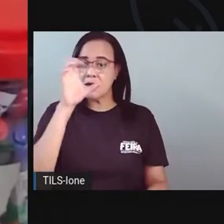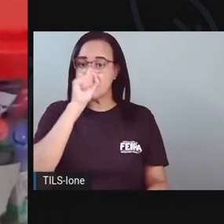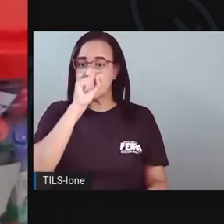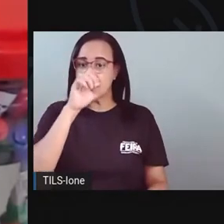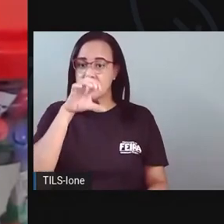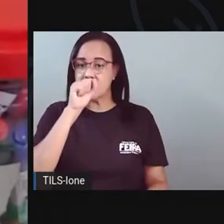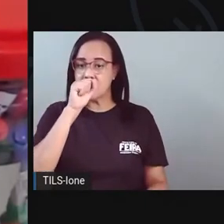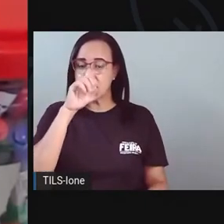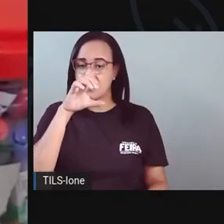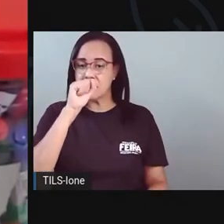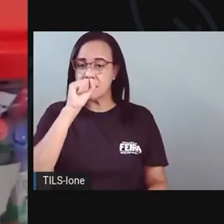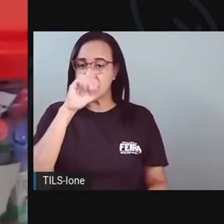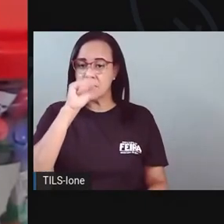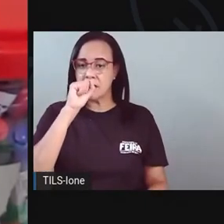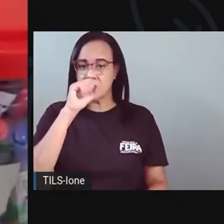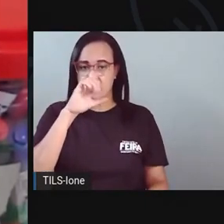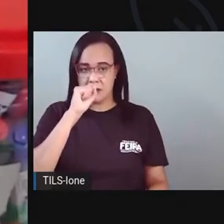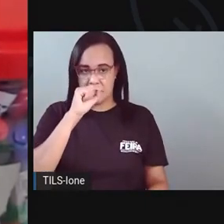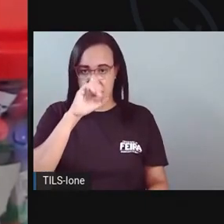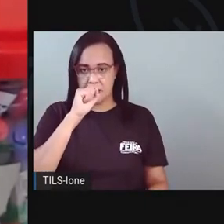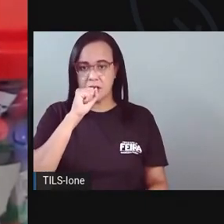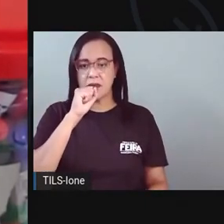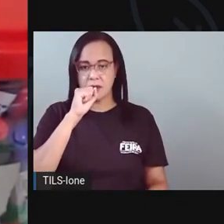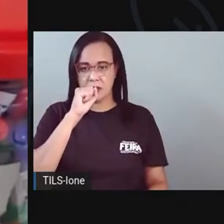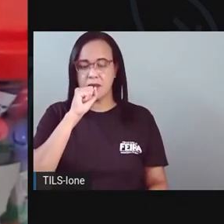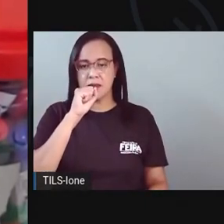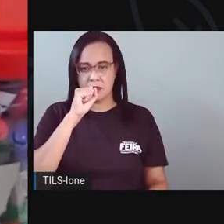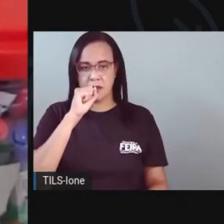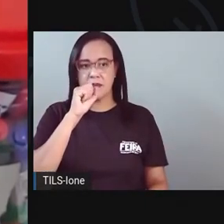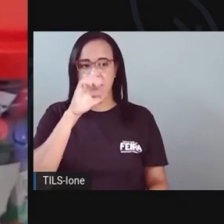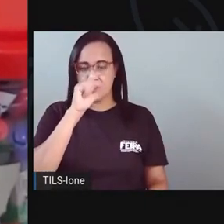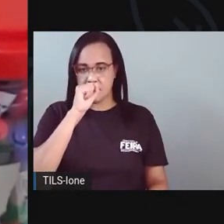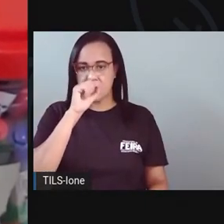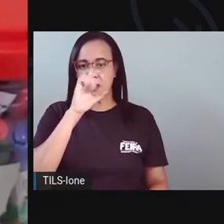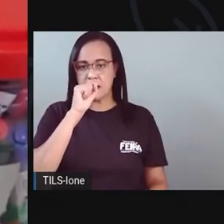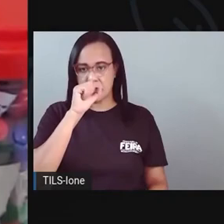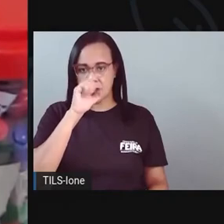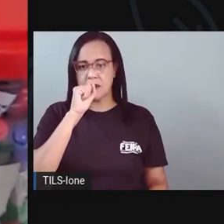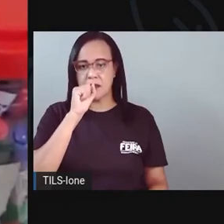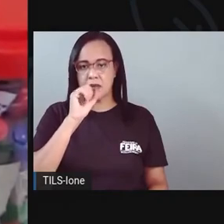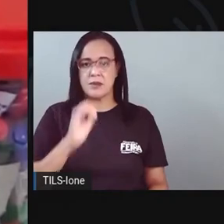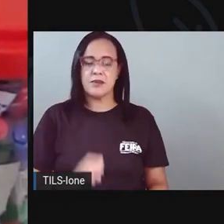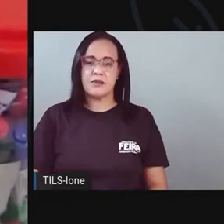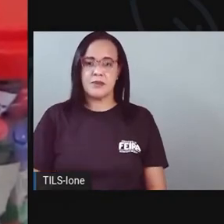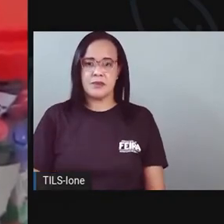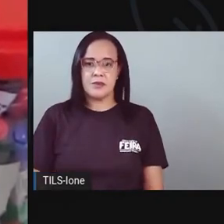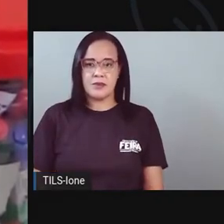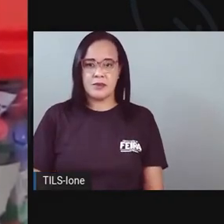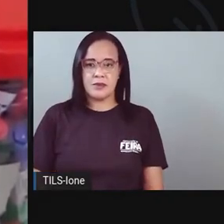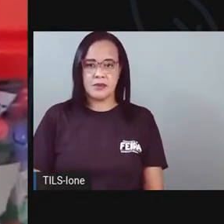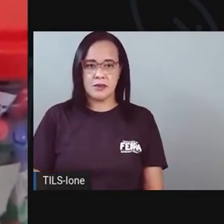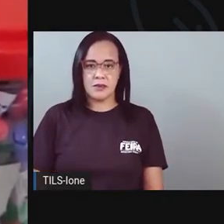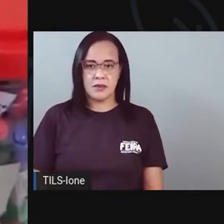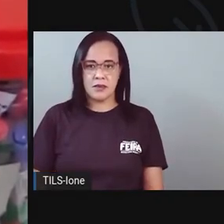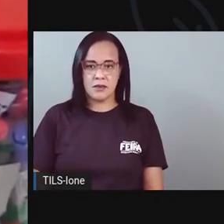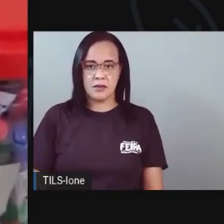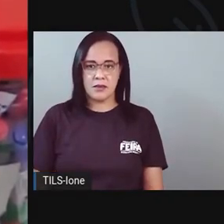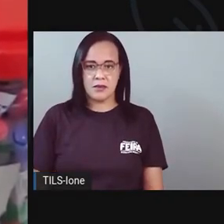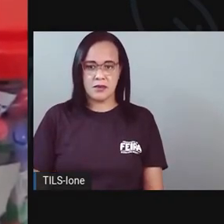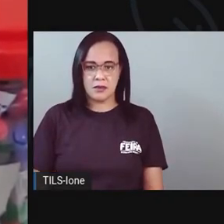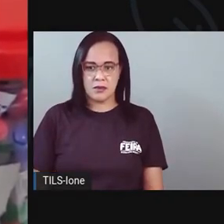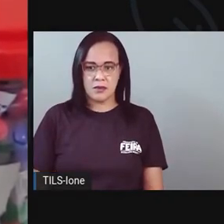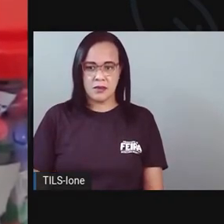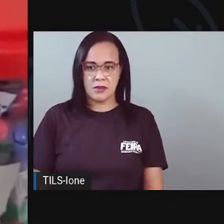sábado, ó. Sábado. Então, esses são o quê, ó? Deixa eu